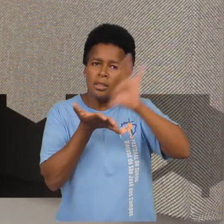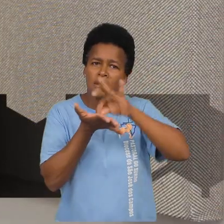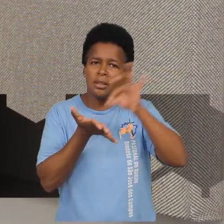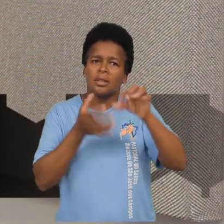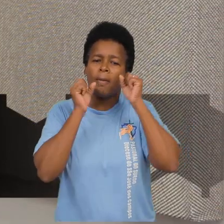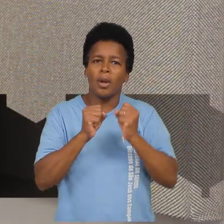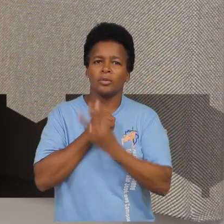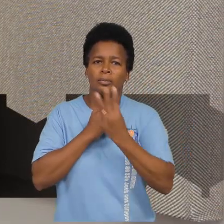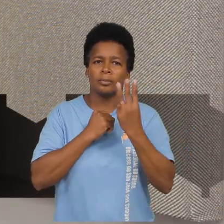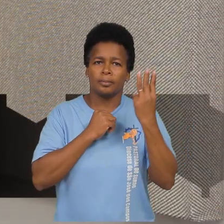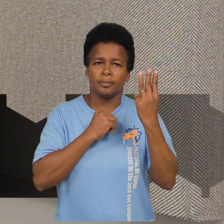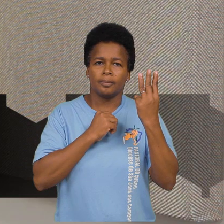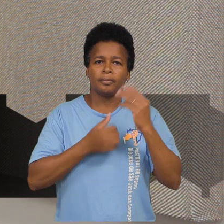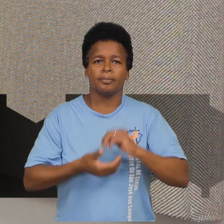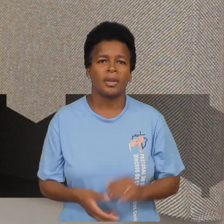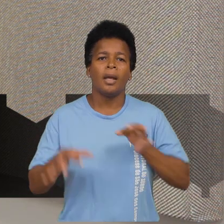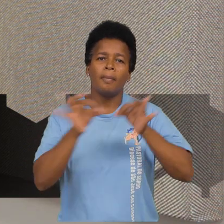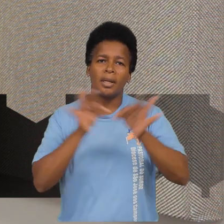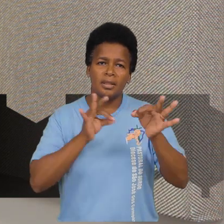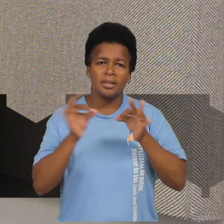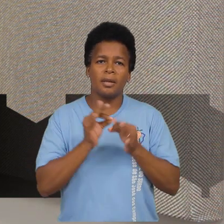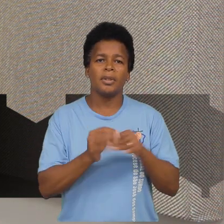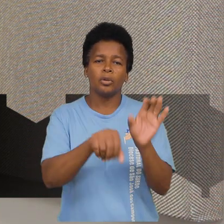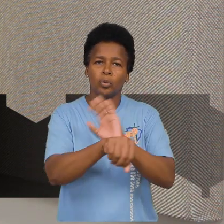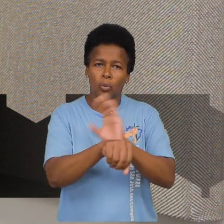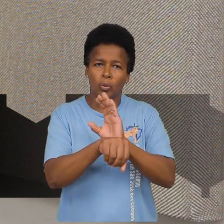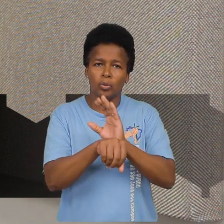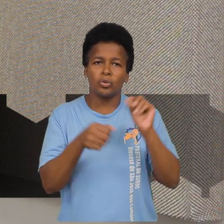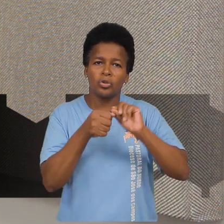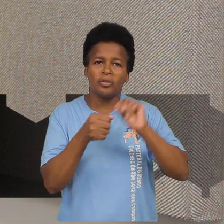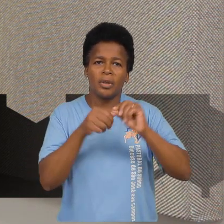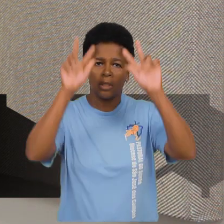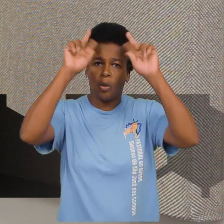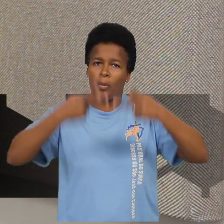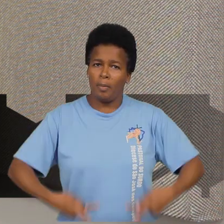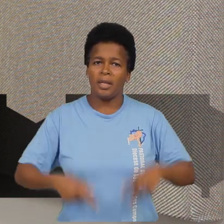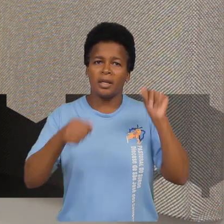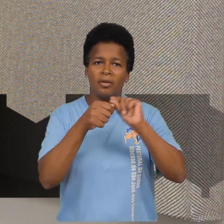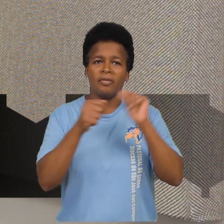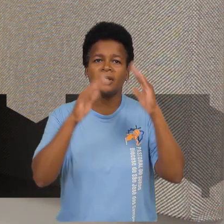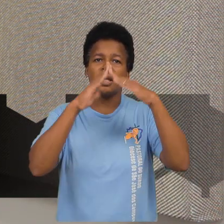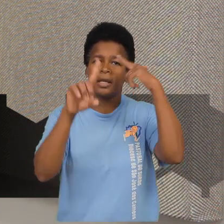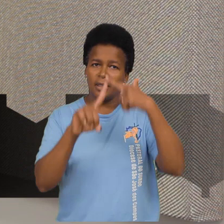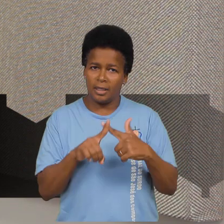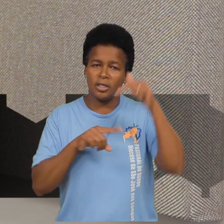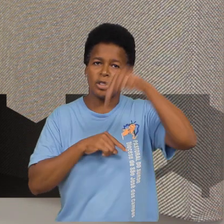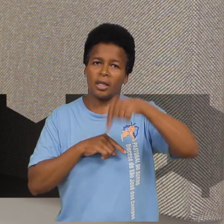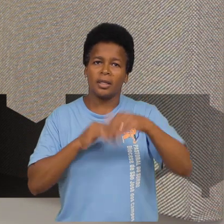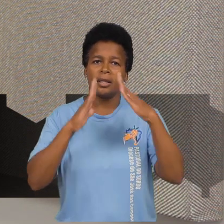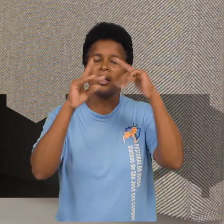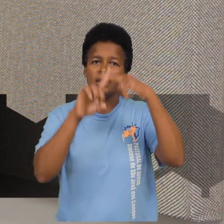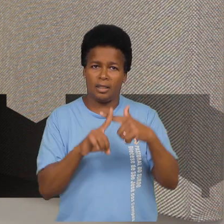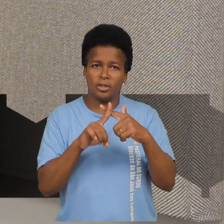Participe da aula inaugural do curso de formação humana, promovida pela comunidade Pantocrator em nossa paróquia. O primeiro encontro do ano